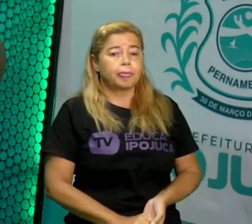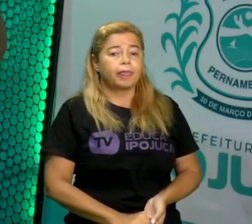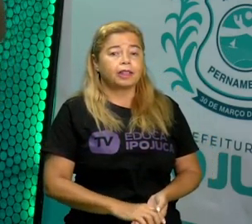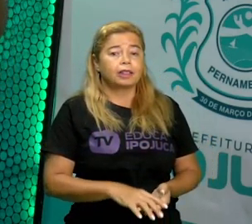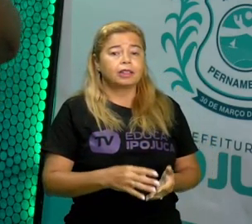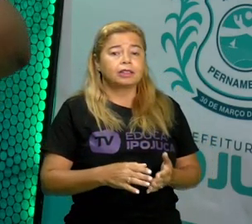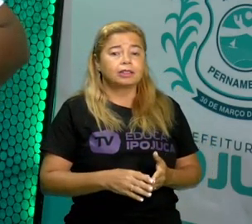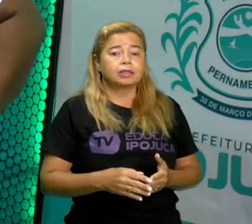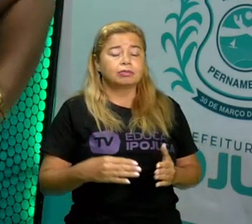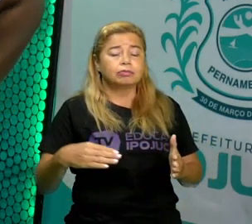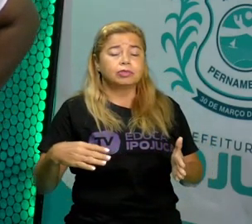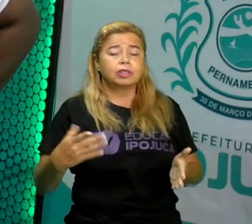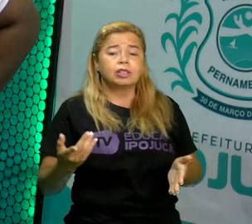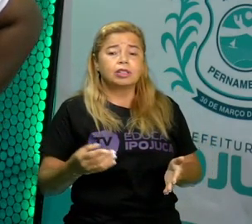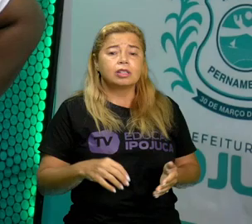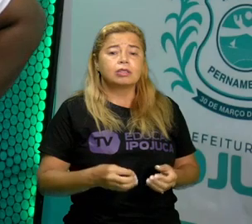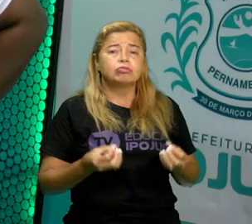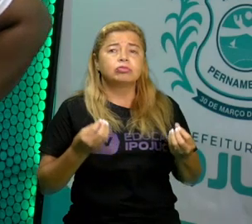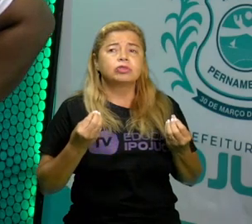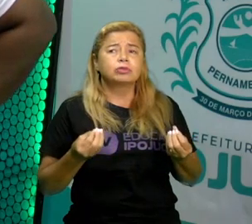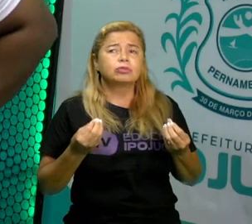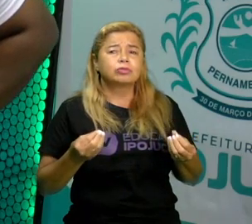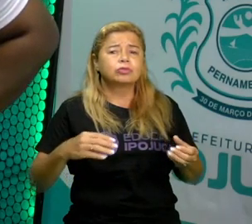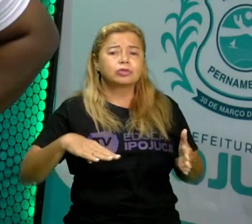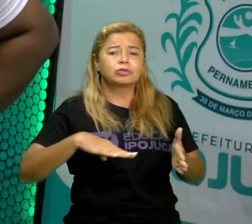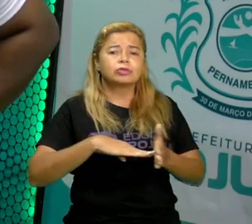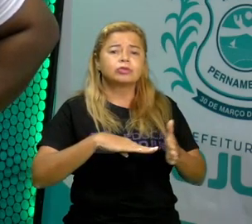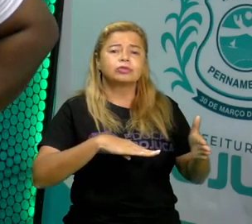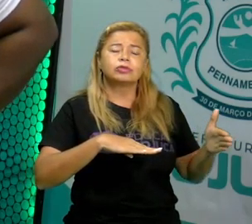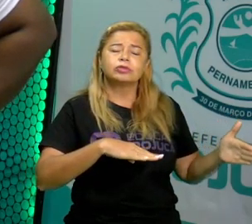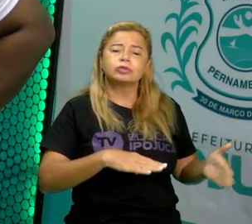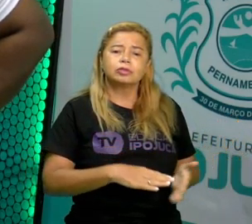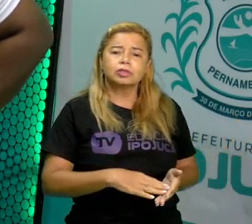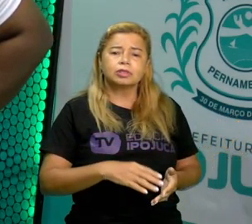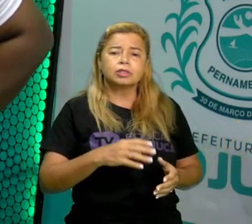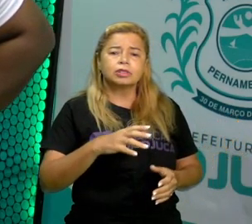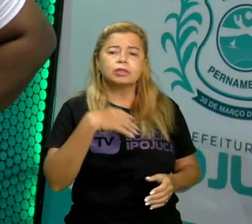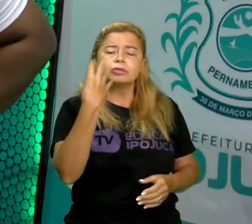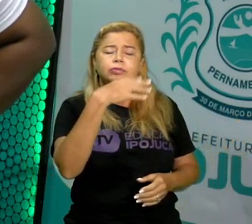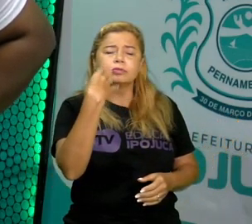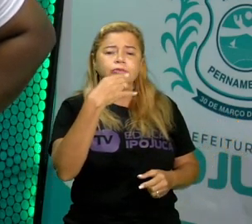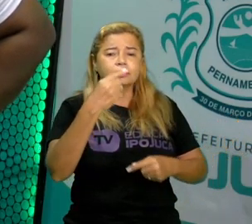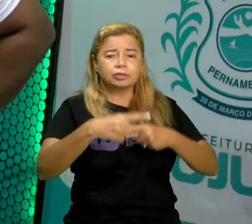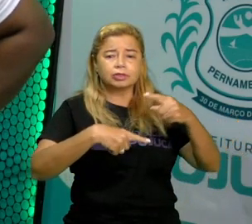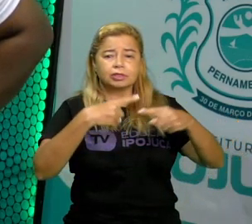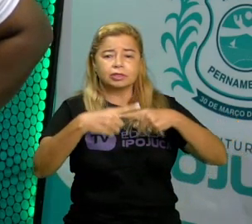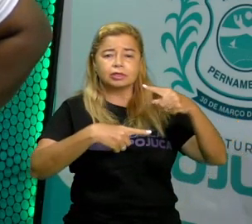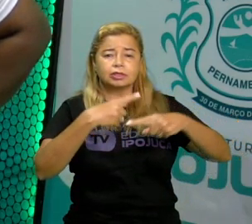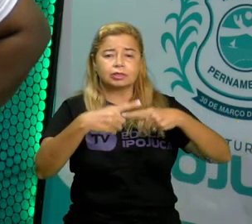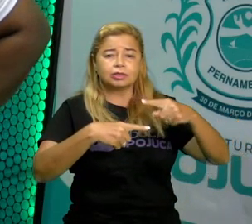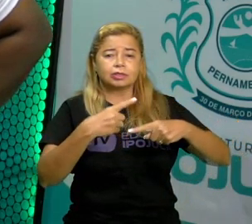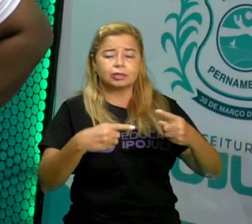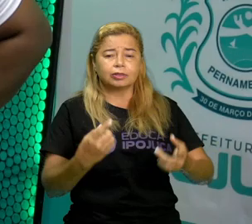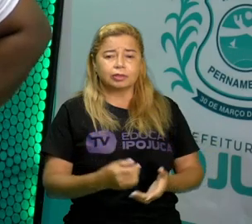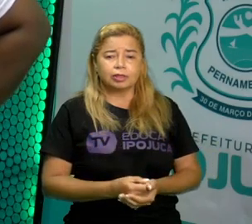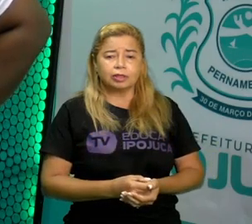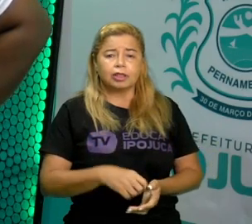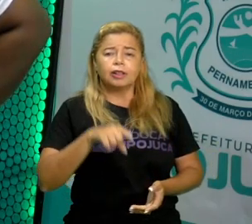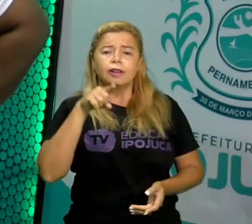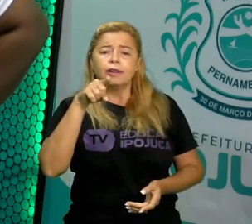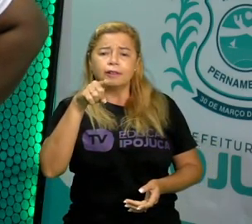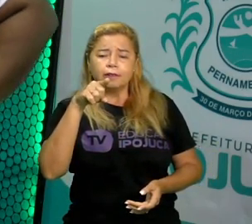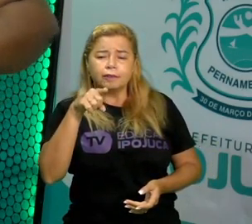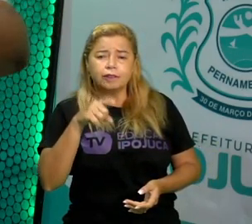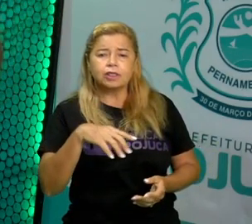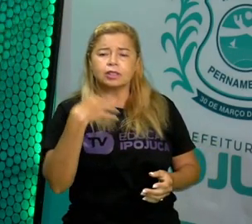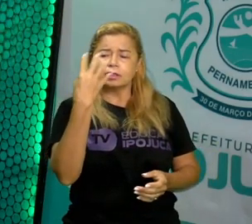serve para que, Tia Gil, a cantiga de roda? Quem será que não já cantou aí uma cantiga de roda em seu